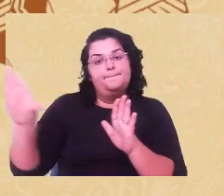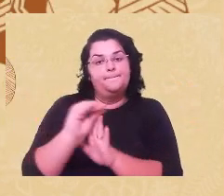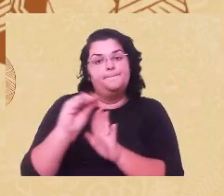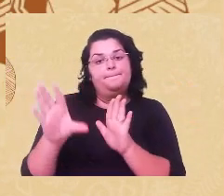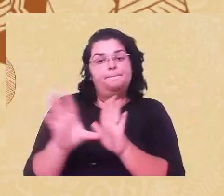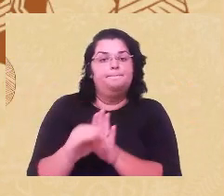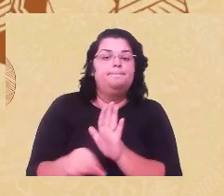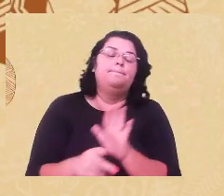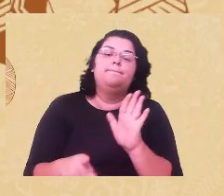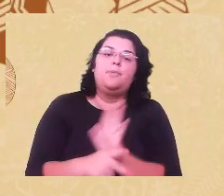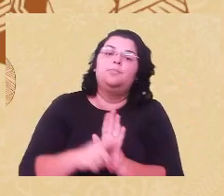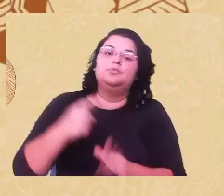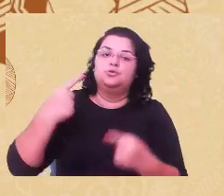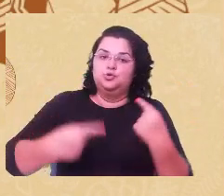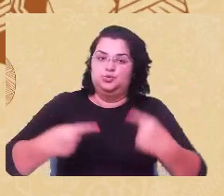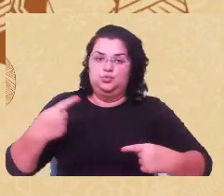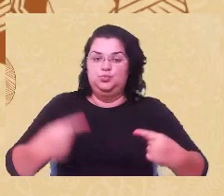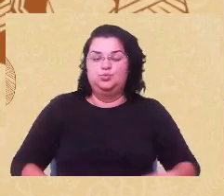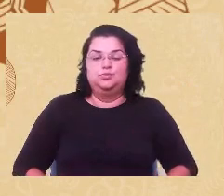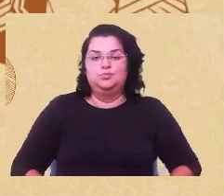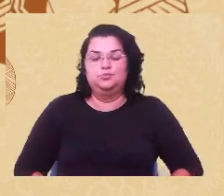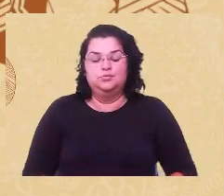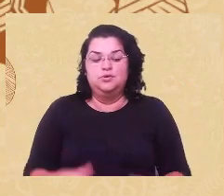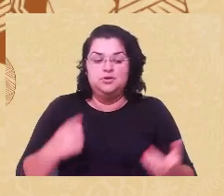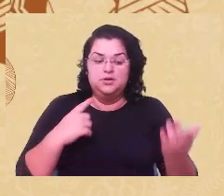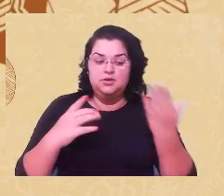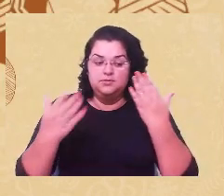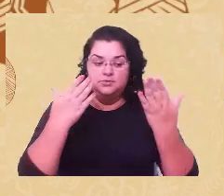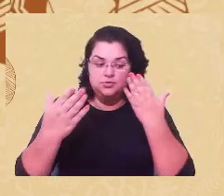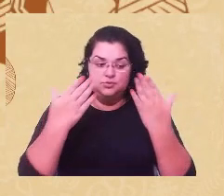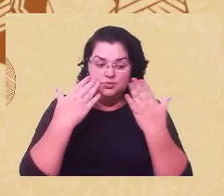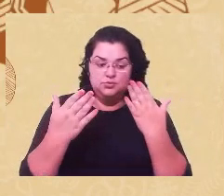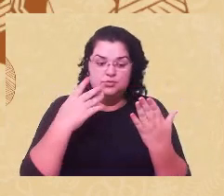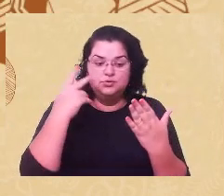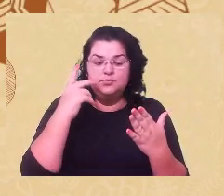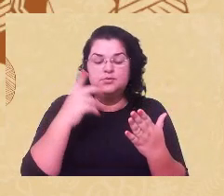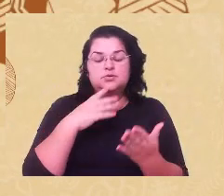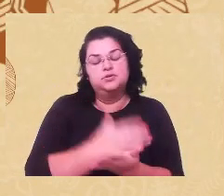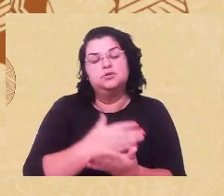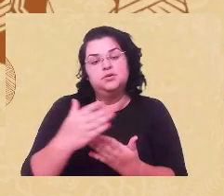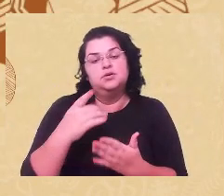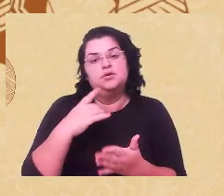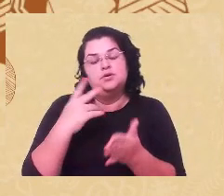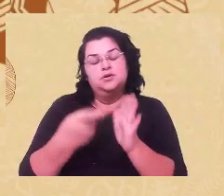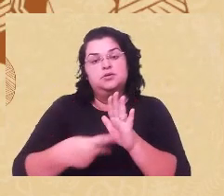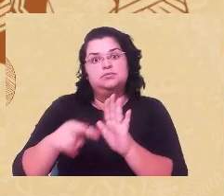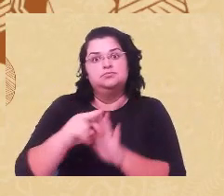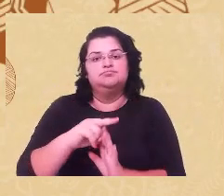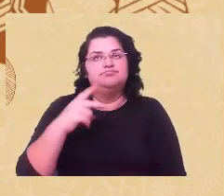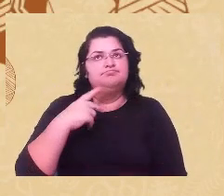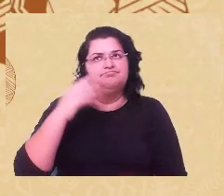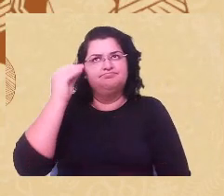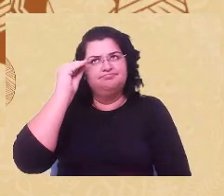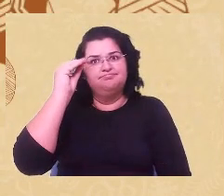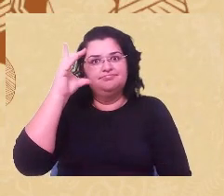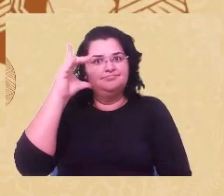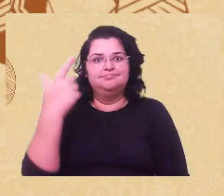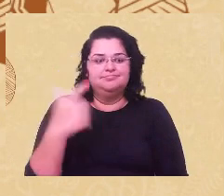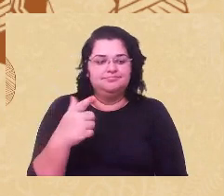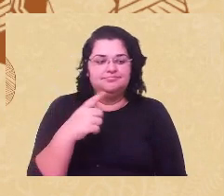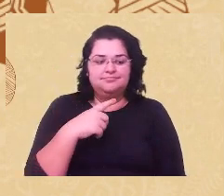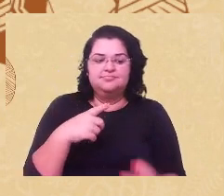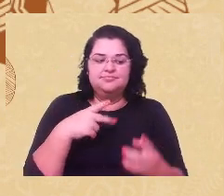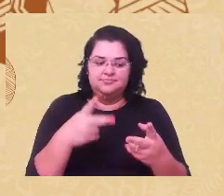nossos discursos dentro da psicologia, porque nós partimos de um pressuposto que é imagético, ele não tem como se verificar